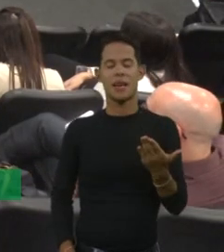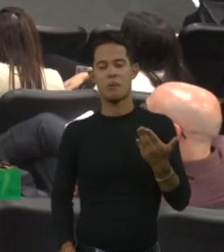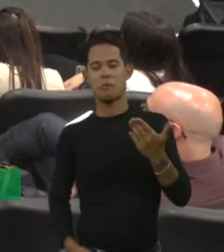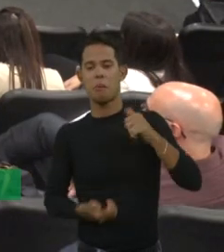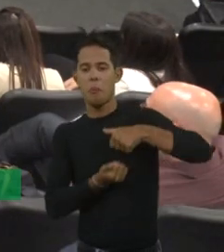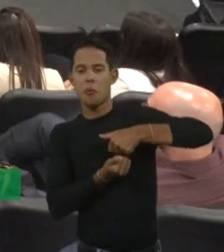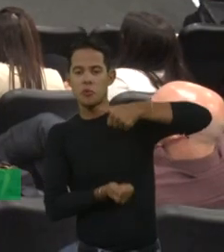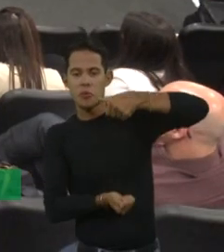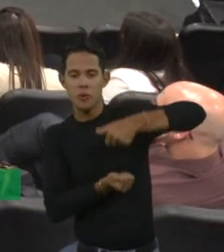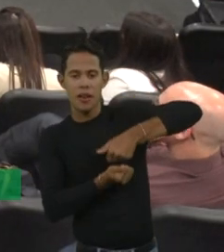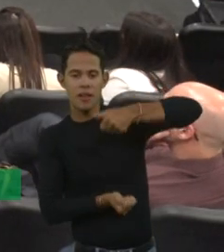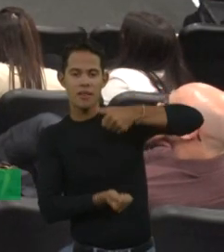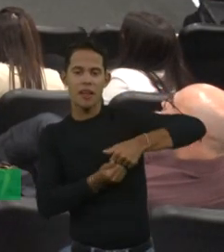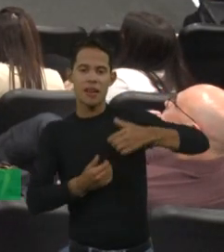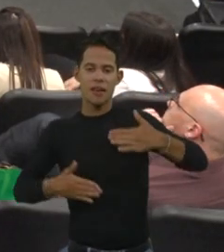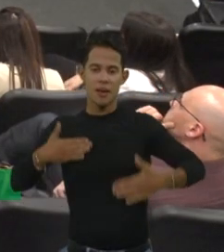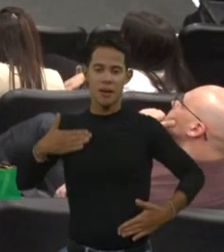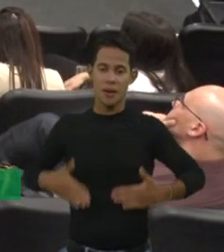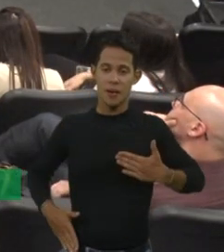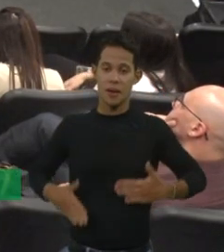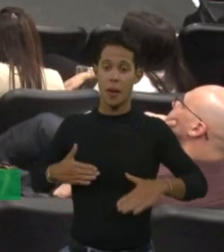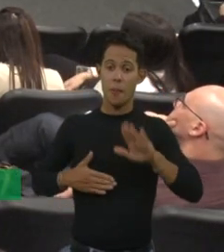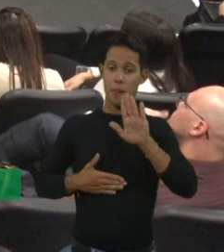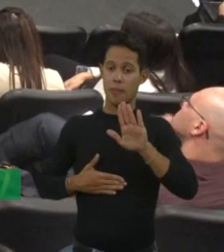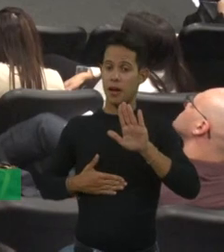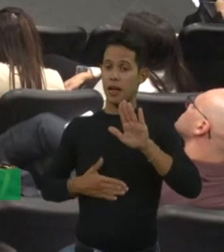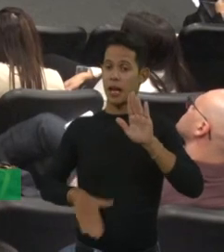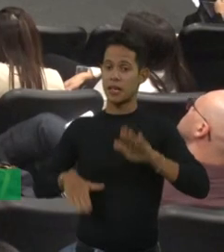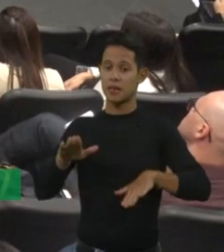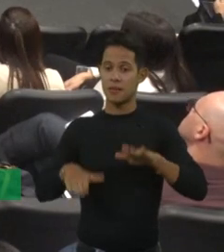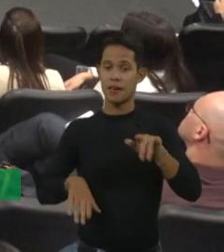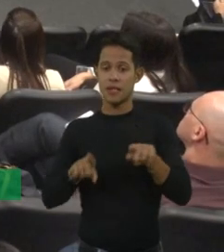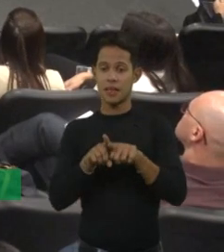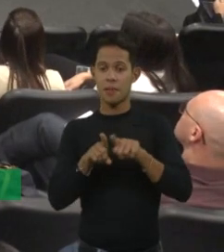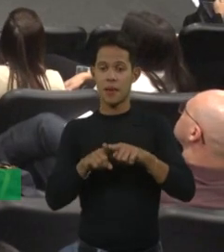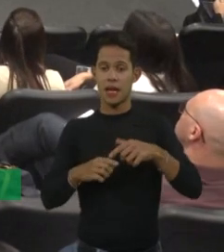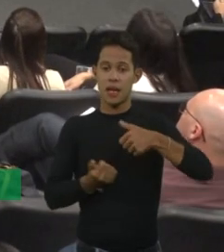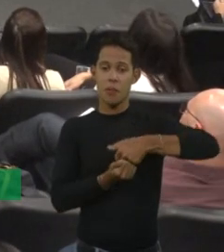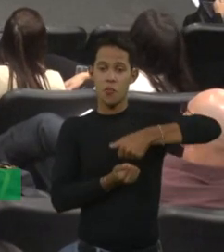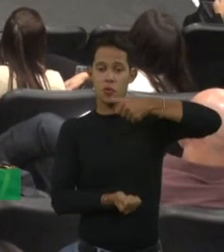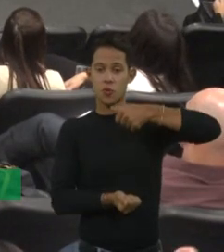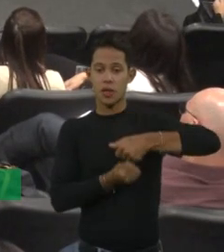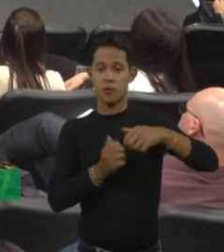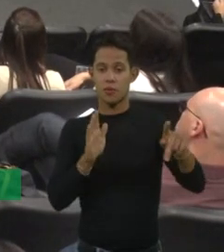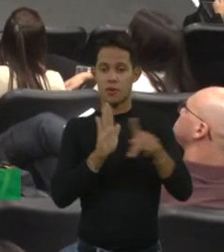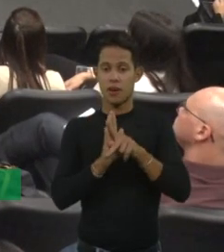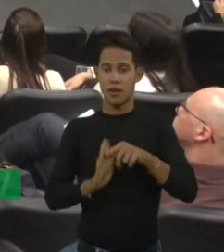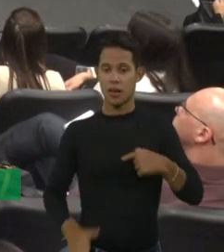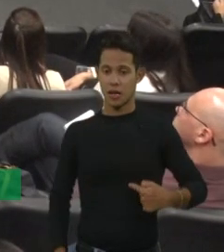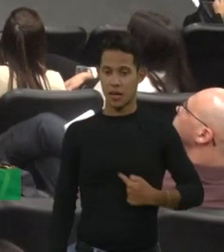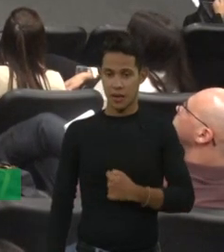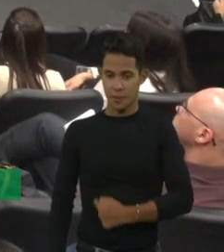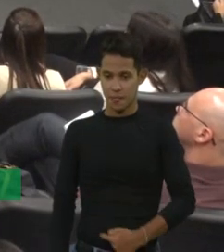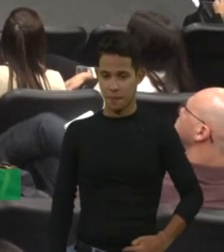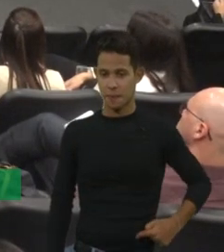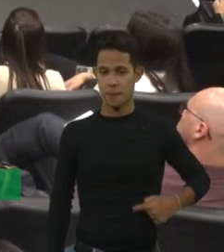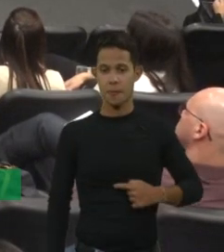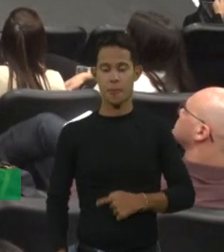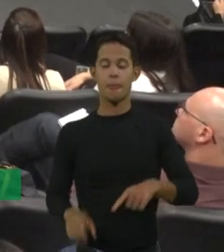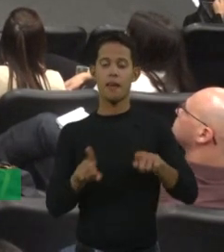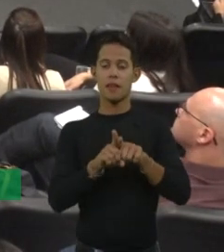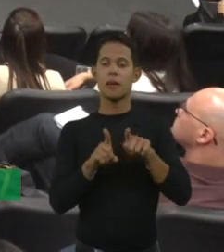parte de membros inferiores, mas pode ter da musculatura intraabdominal. E o principal é de músculo iliopsoas.